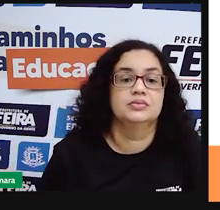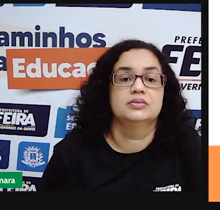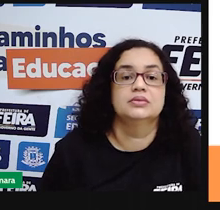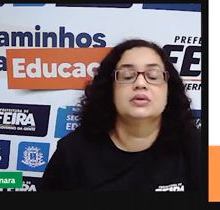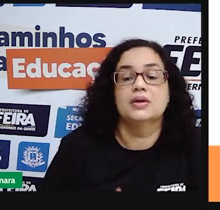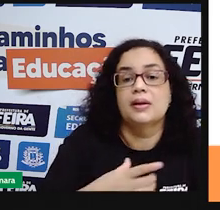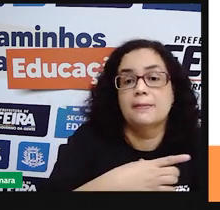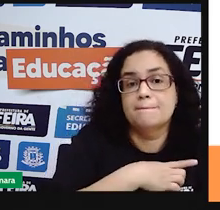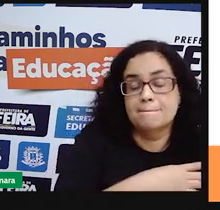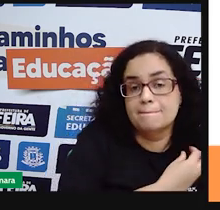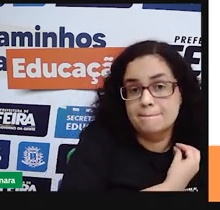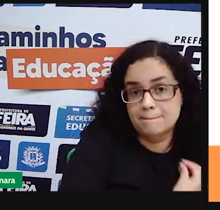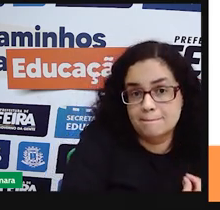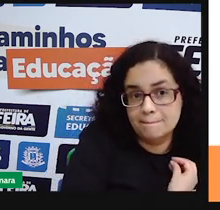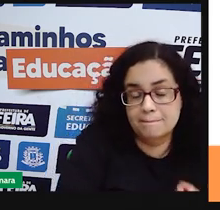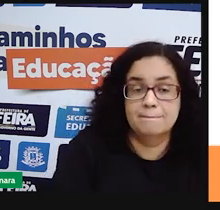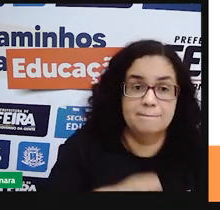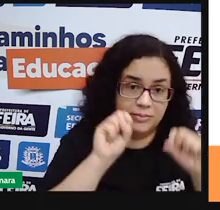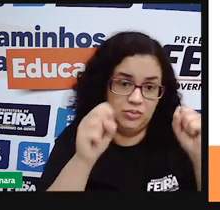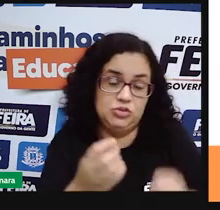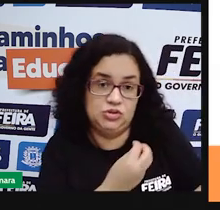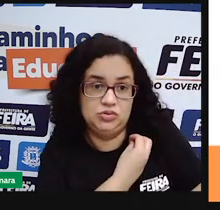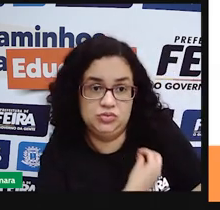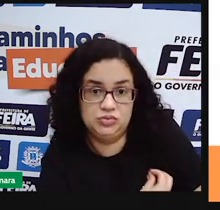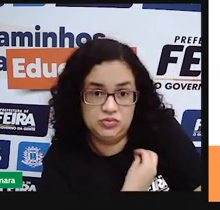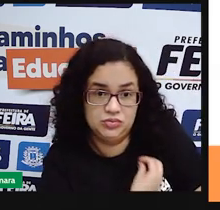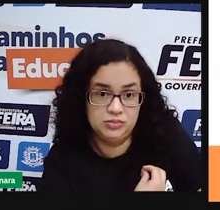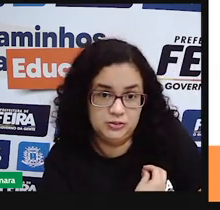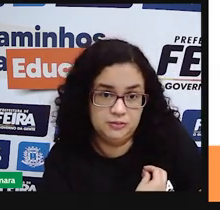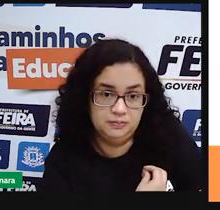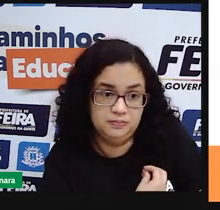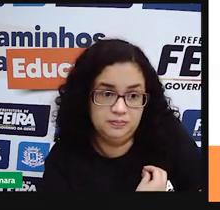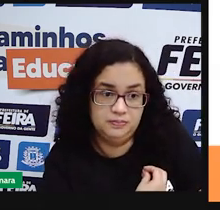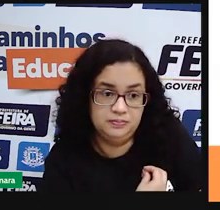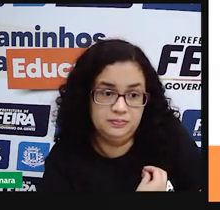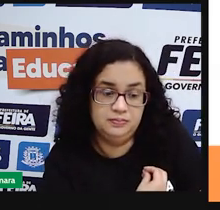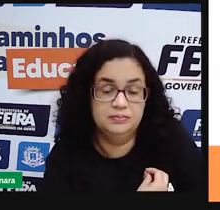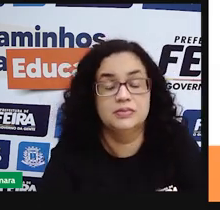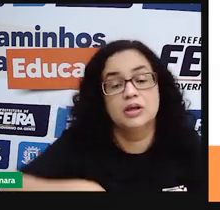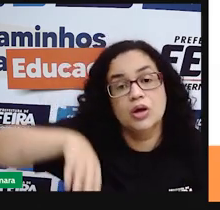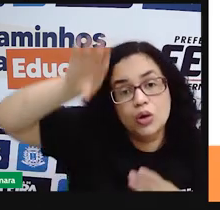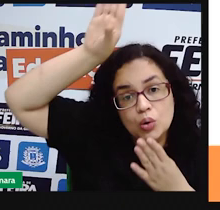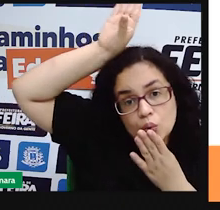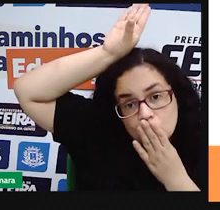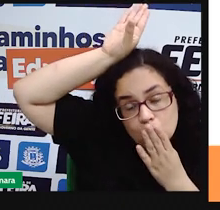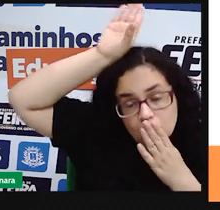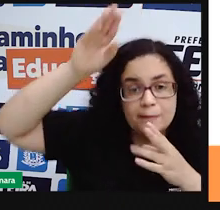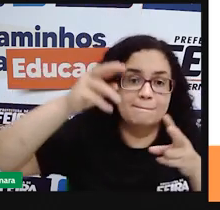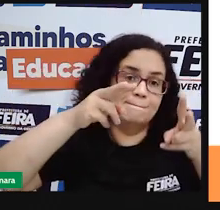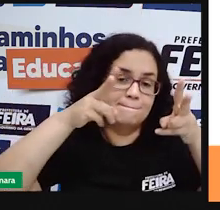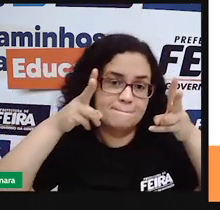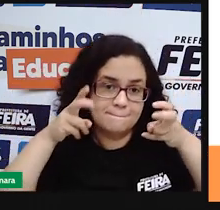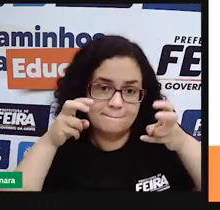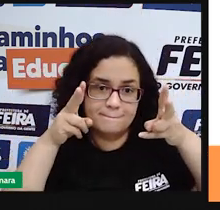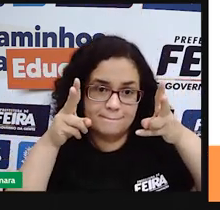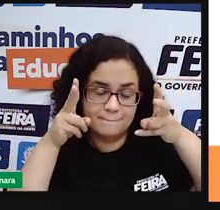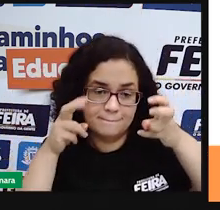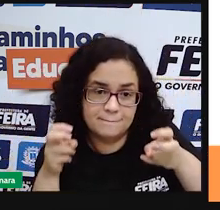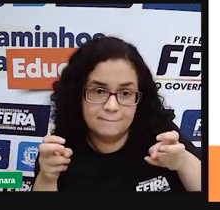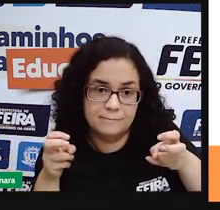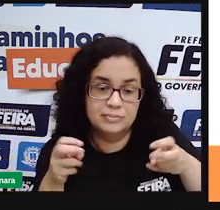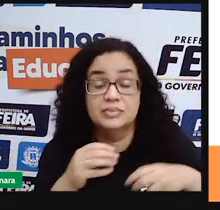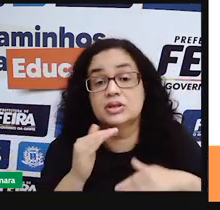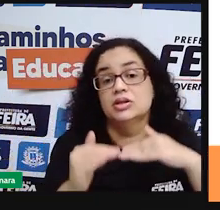visíveis a gente pode dizer dormir em redes né é um hábito indígena mas que qualquer outra pessoa também desenvolve